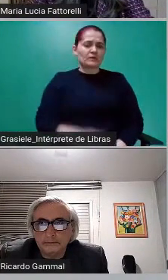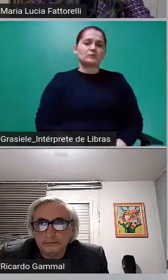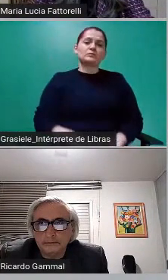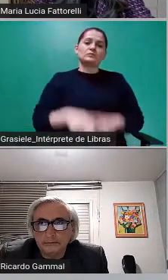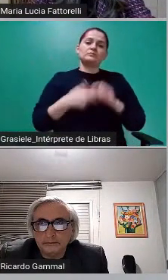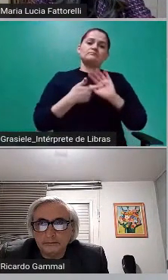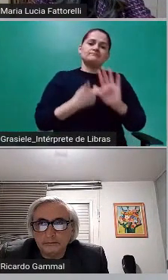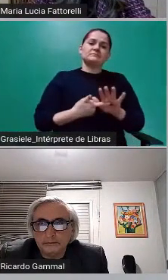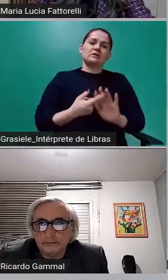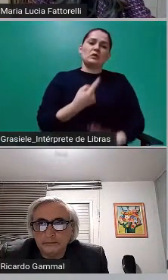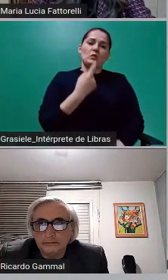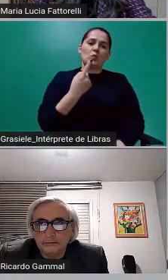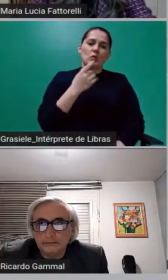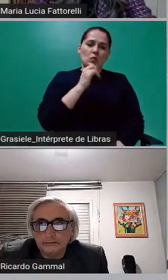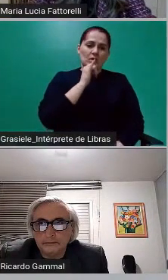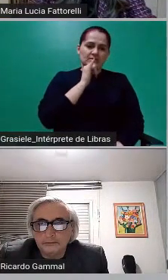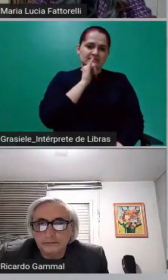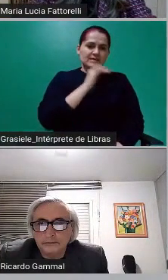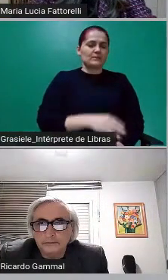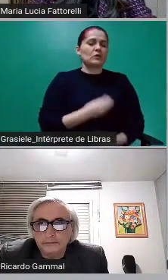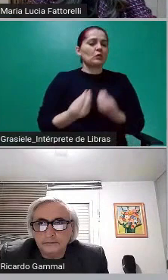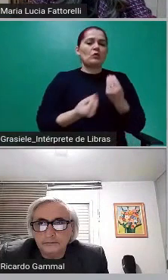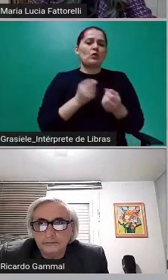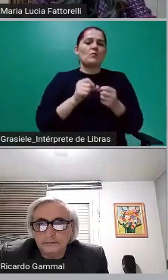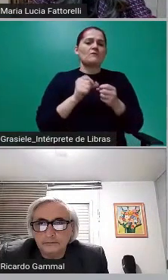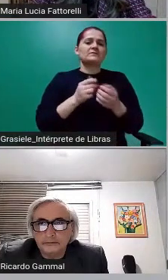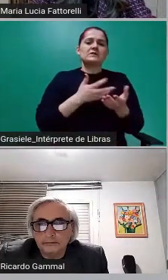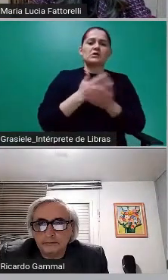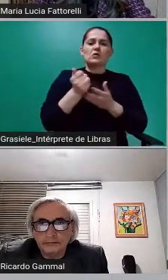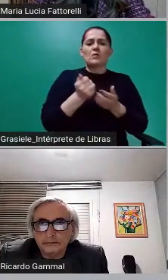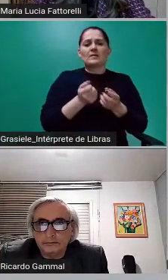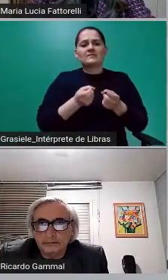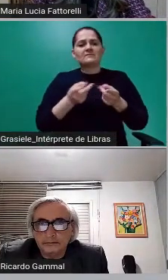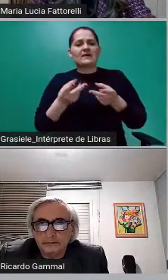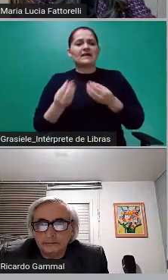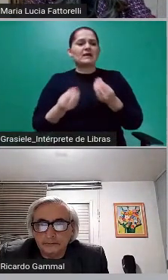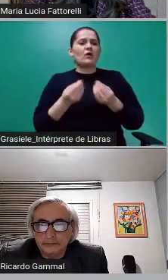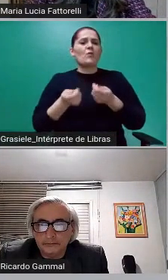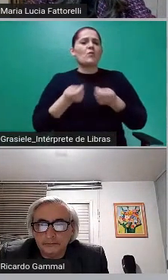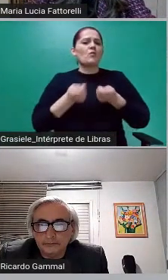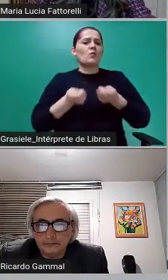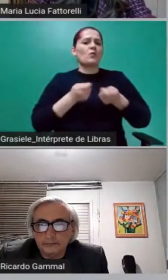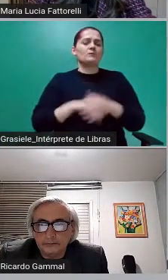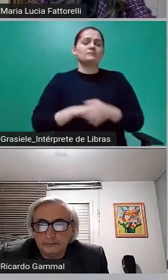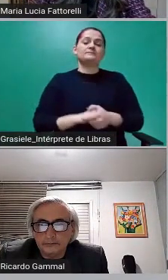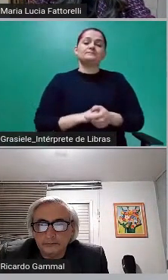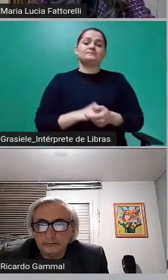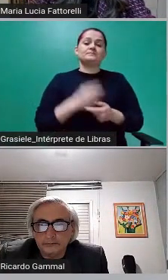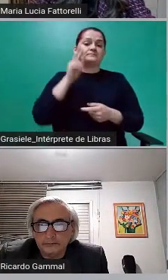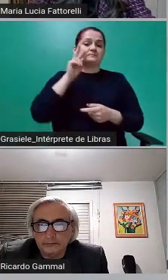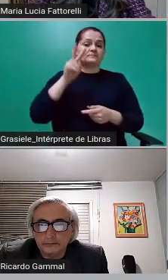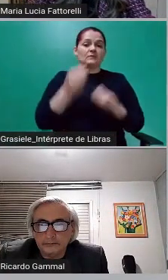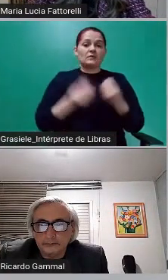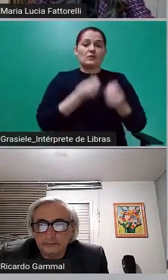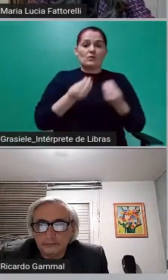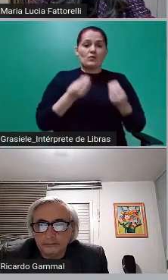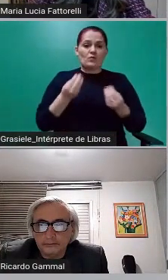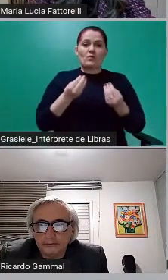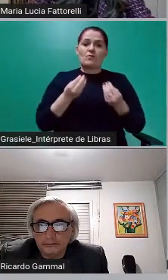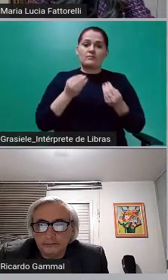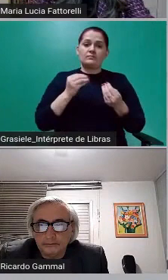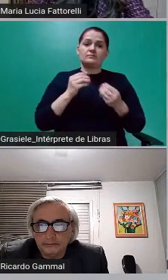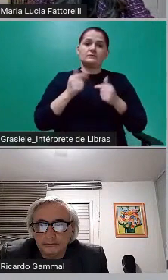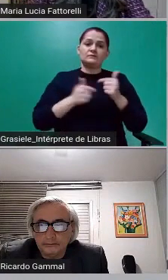exemplo dessa comercialização, para vocês terem uma ideia de como funcionava esse absurdo dessa